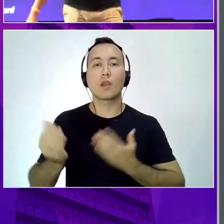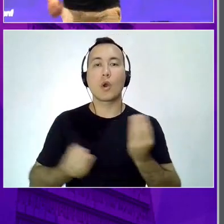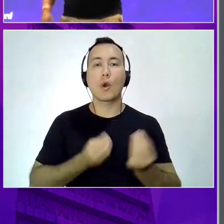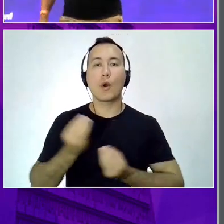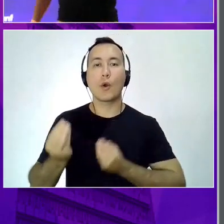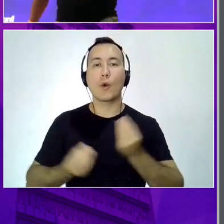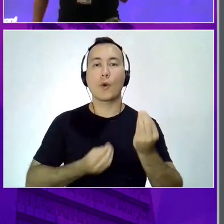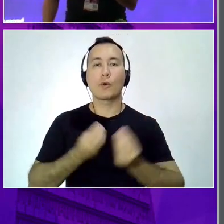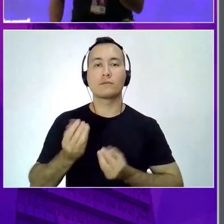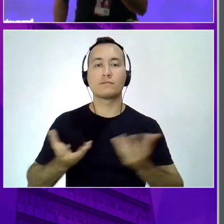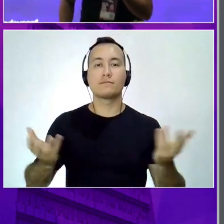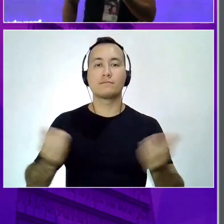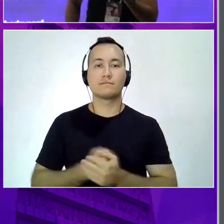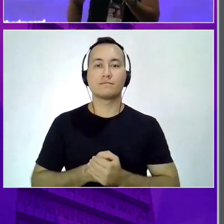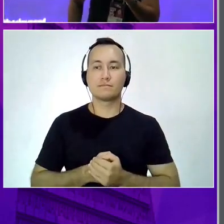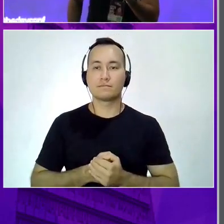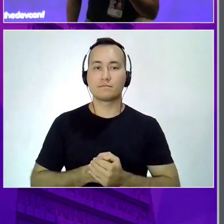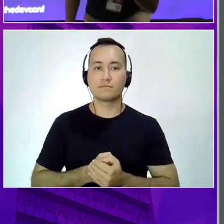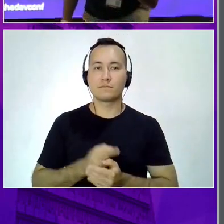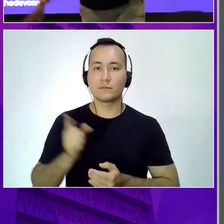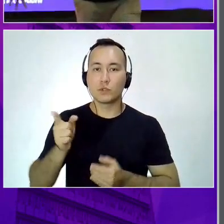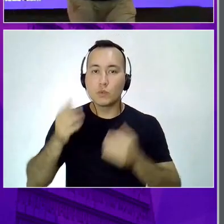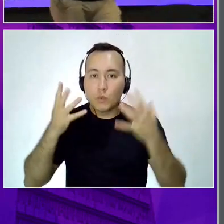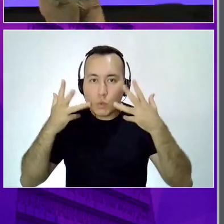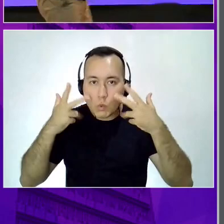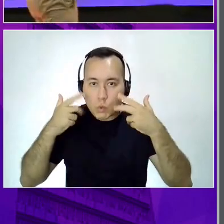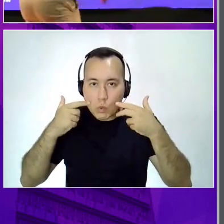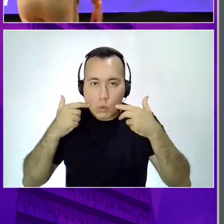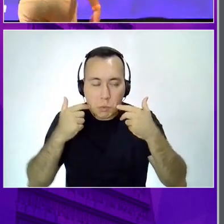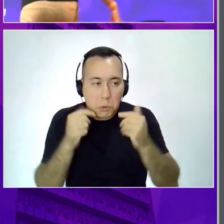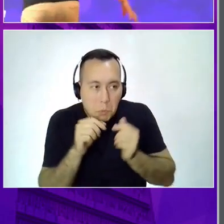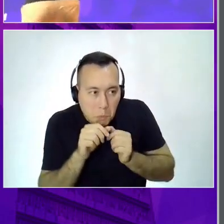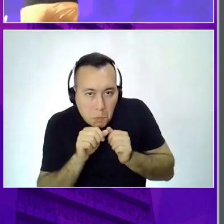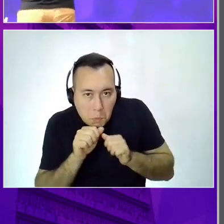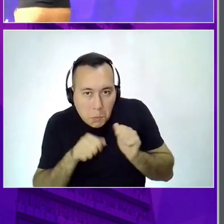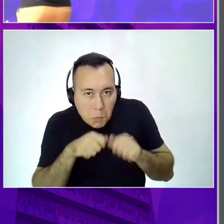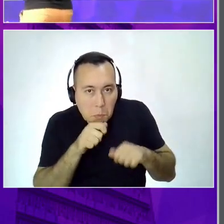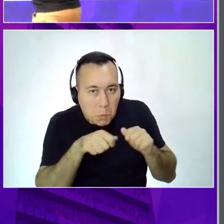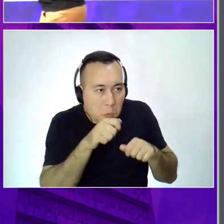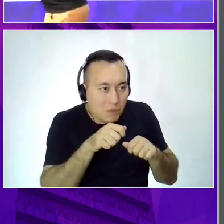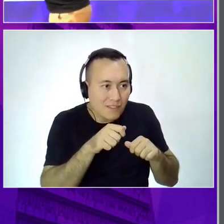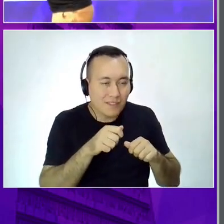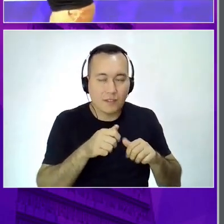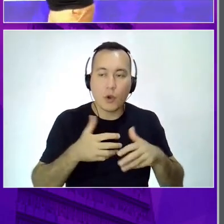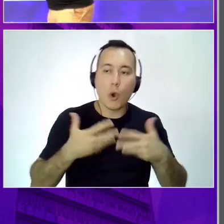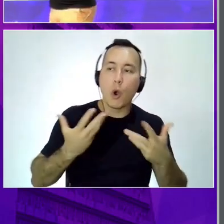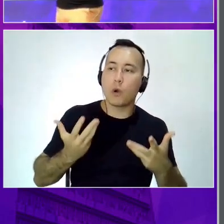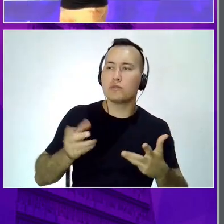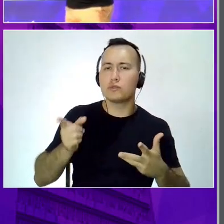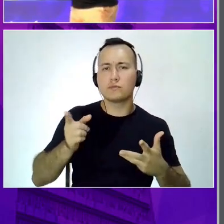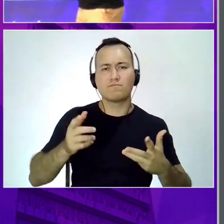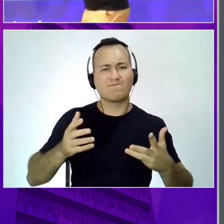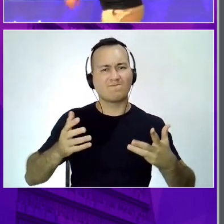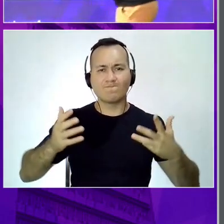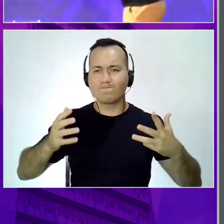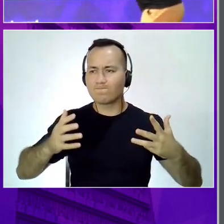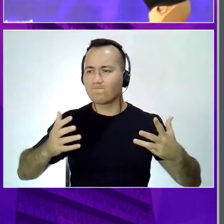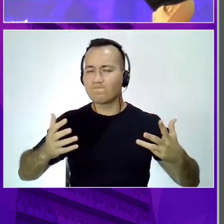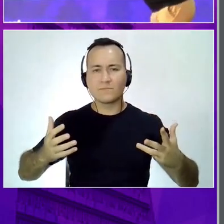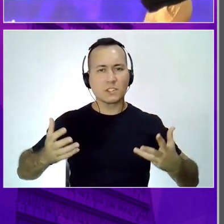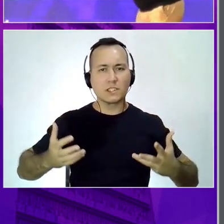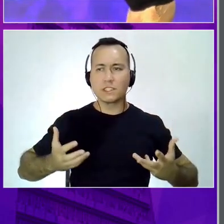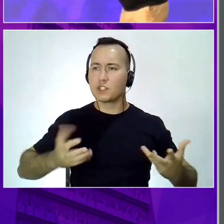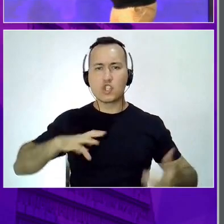tá... Miau! Não, não pode ser. Não, eu vou começar por um propósito, eu vou começar pelo autoconhecimento, eu vou